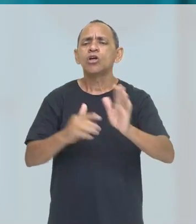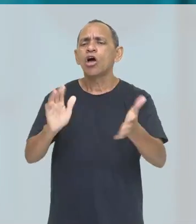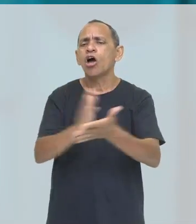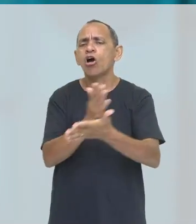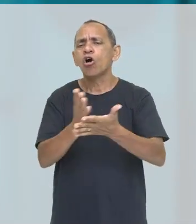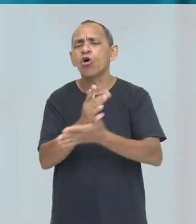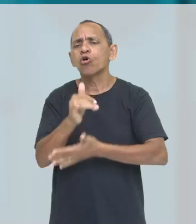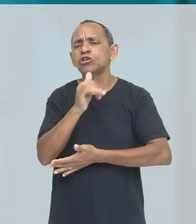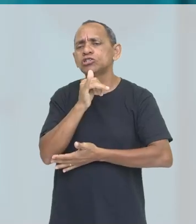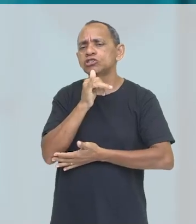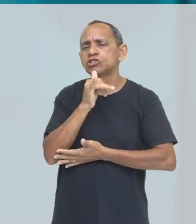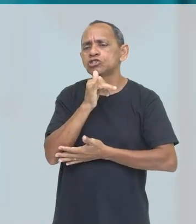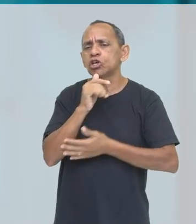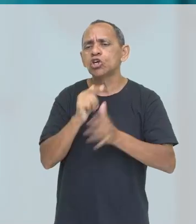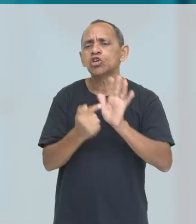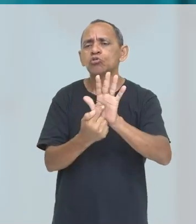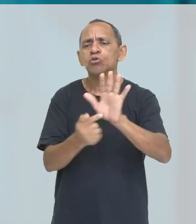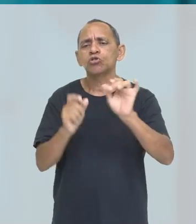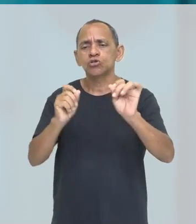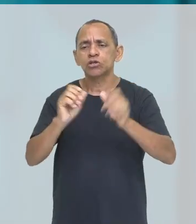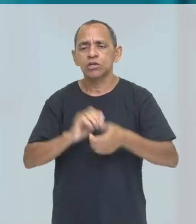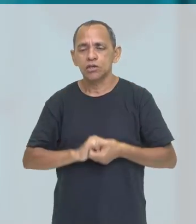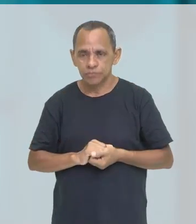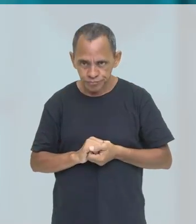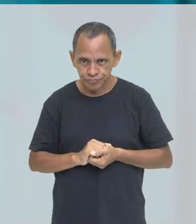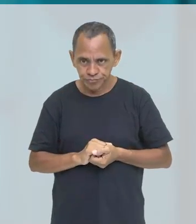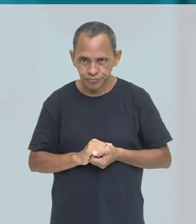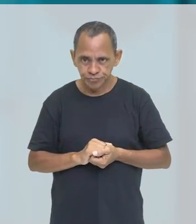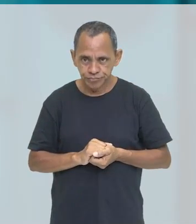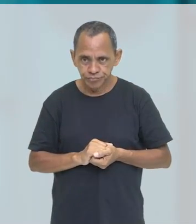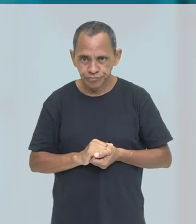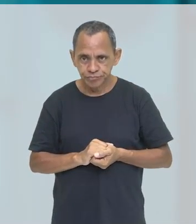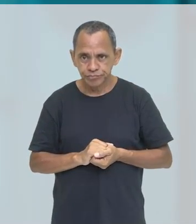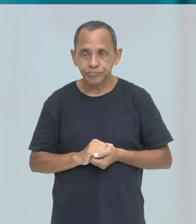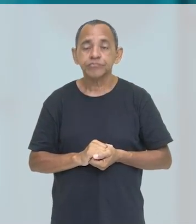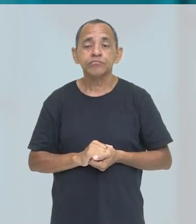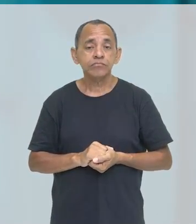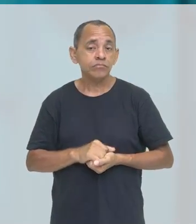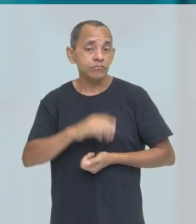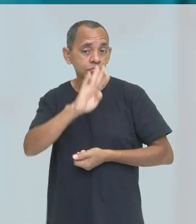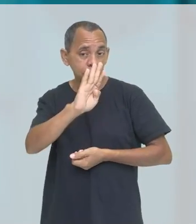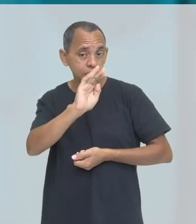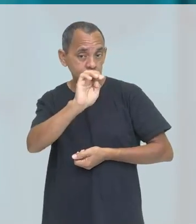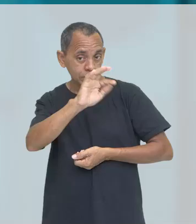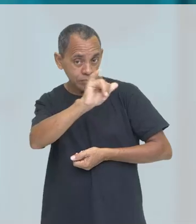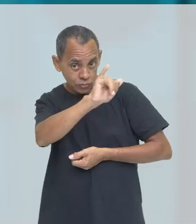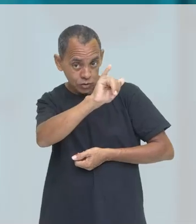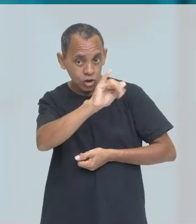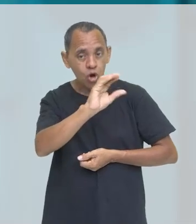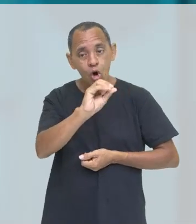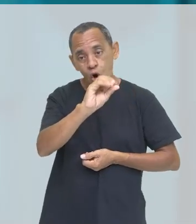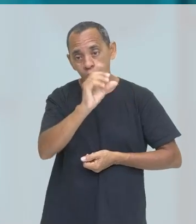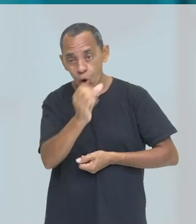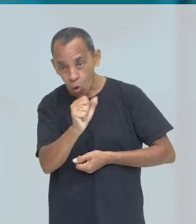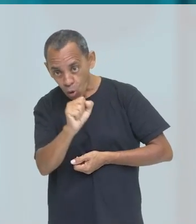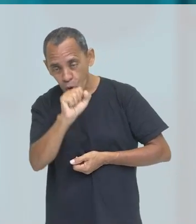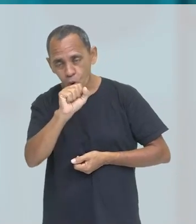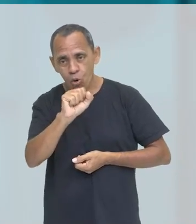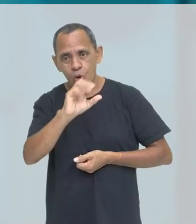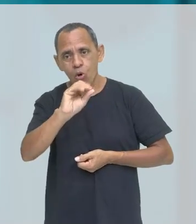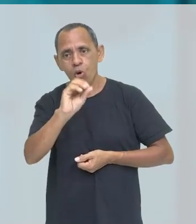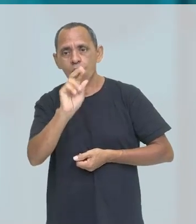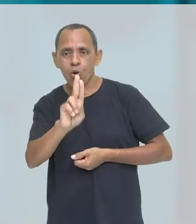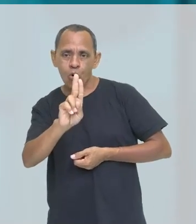pronomes reflexivos junto com as preposições. By e ou by. Que são uma expressão que indica sozinho